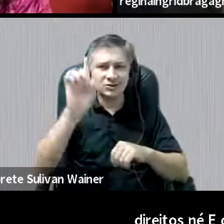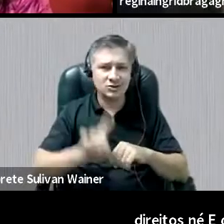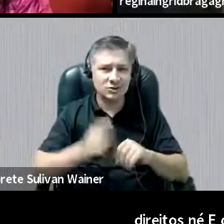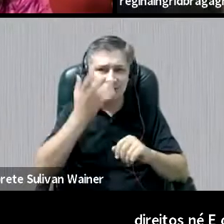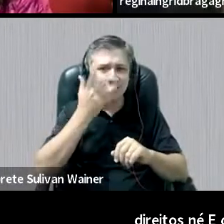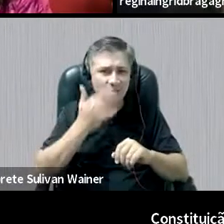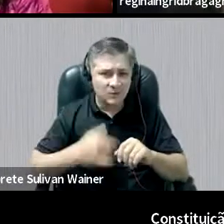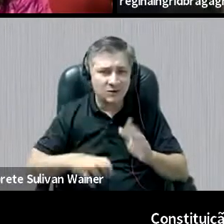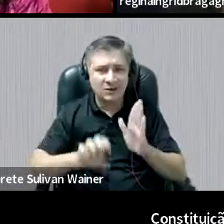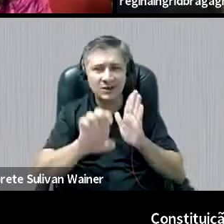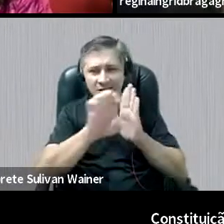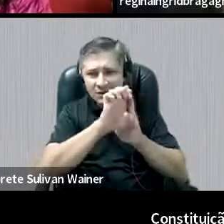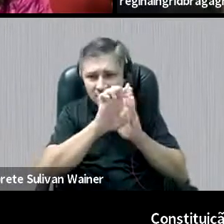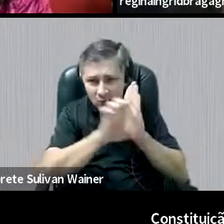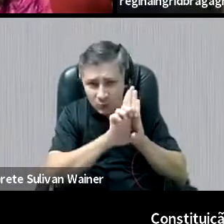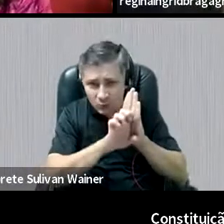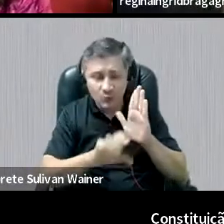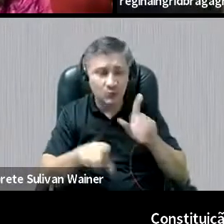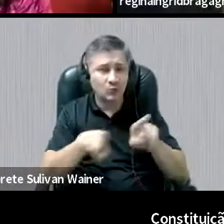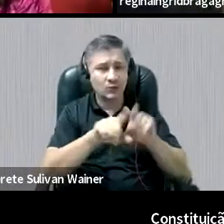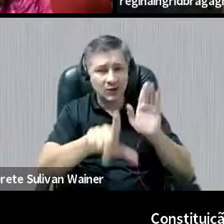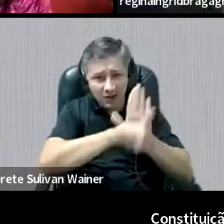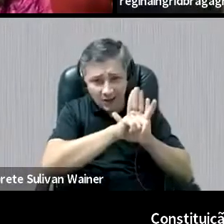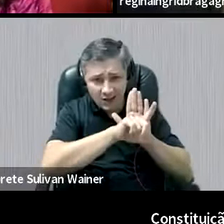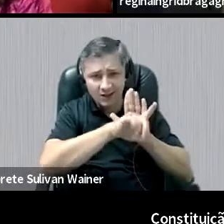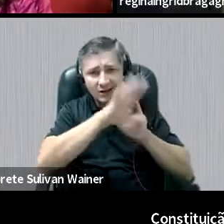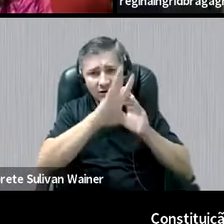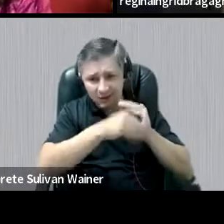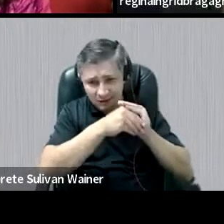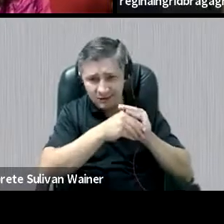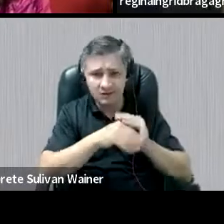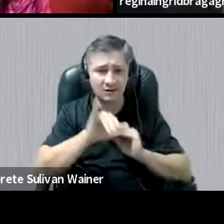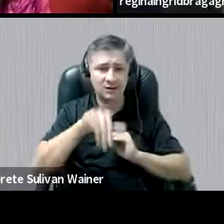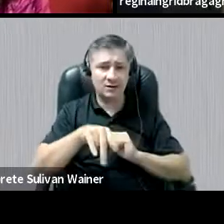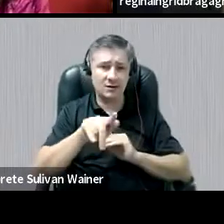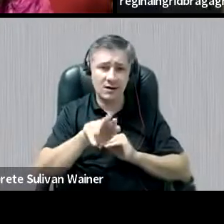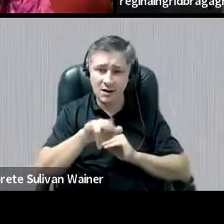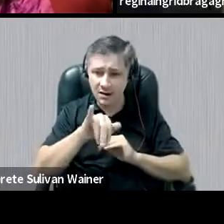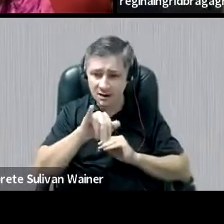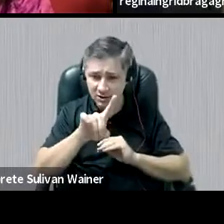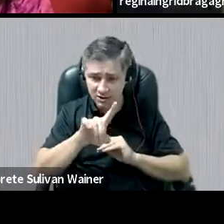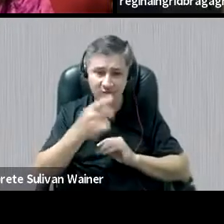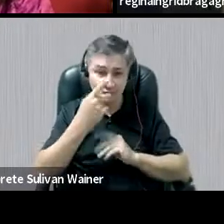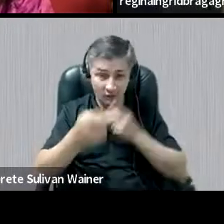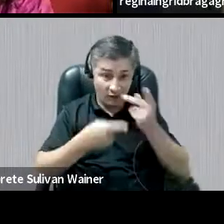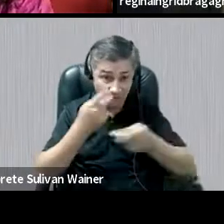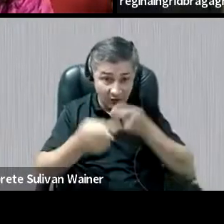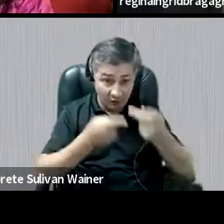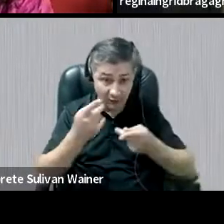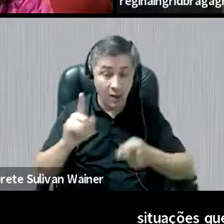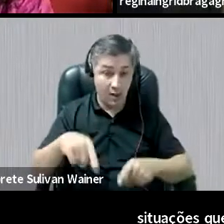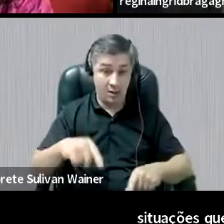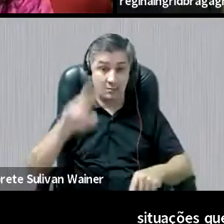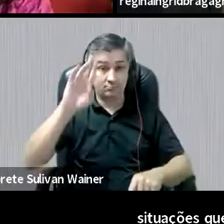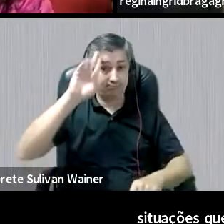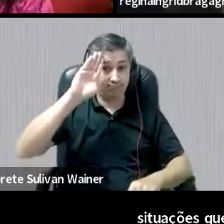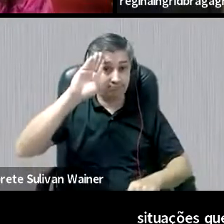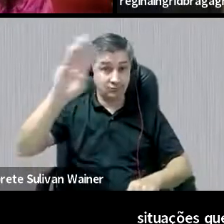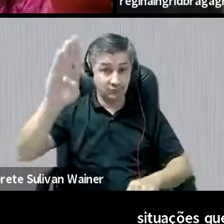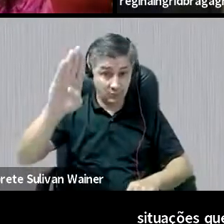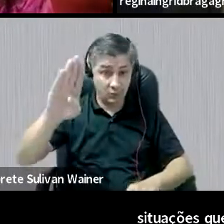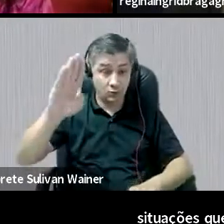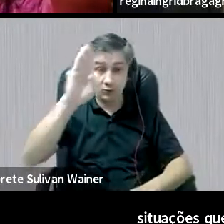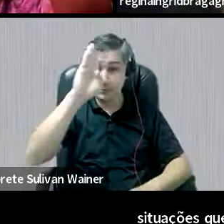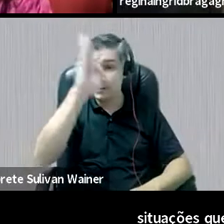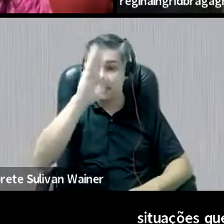com o Estatuto, e as outras legislações, que estão bem, Ingrid, colocando ali para a gente, né, essa é uma tarefa do Estado brasileiro, né,